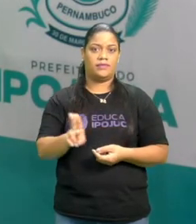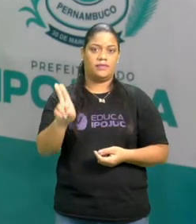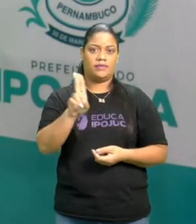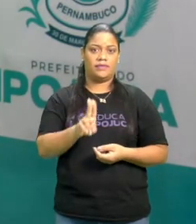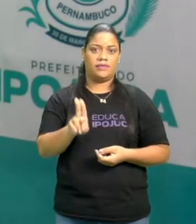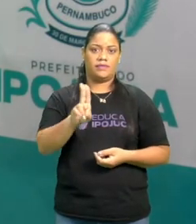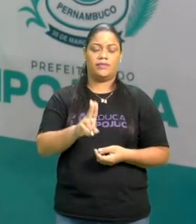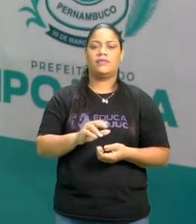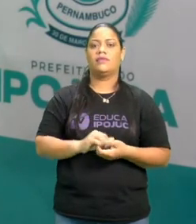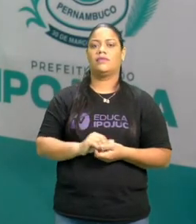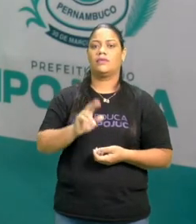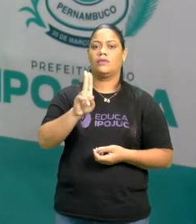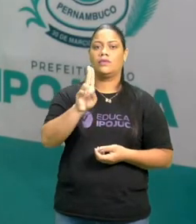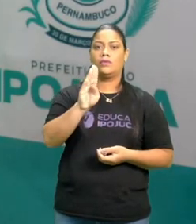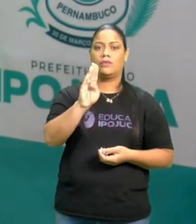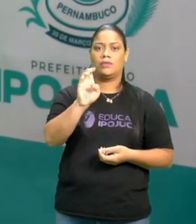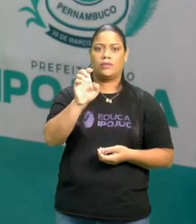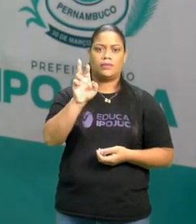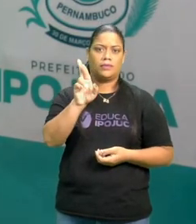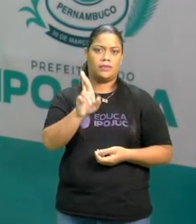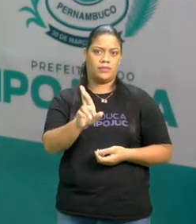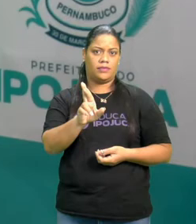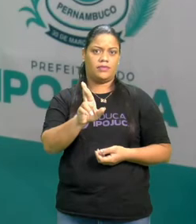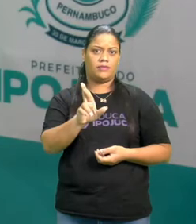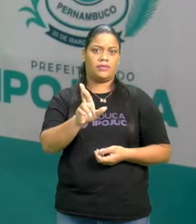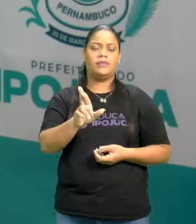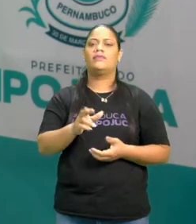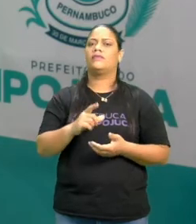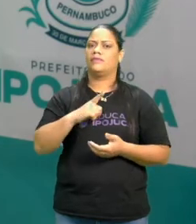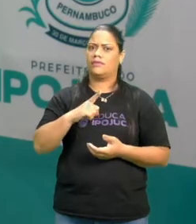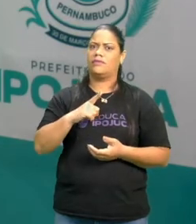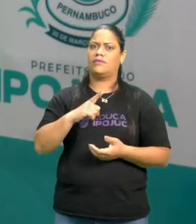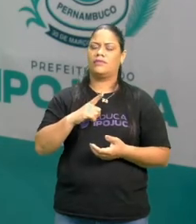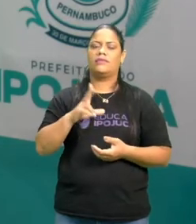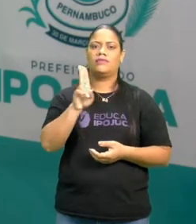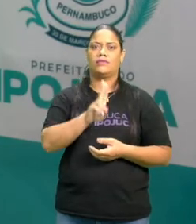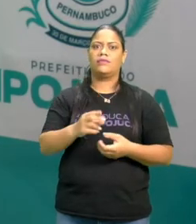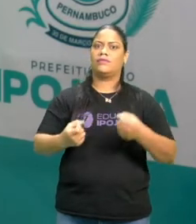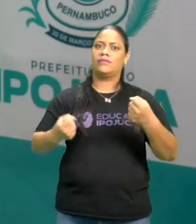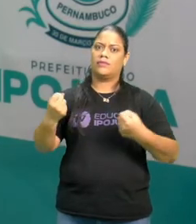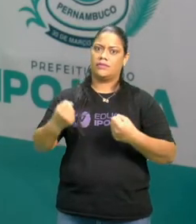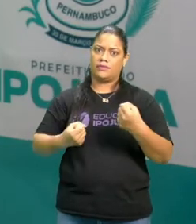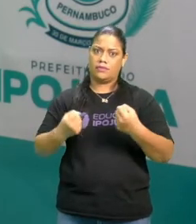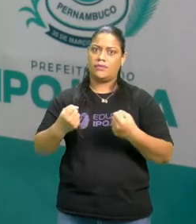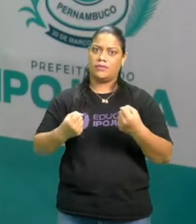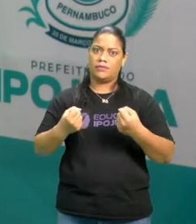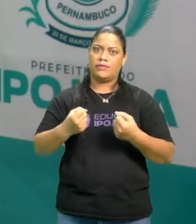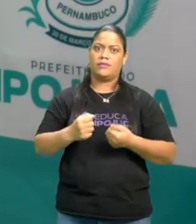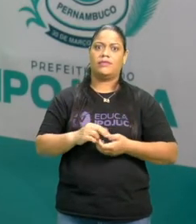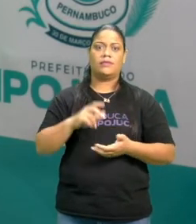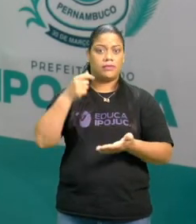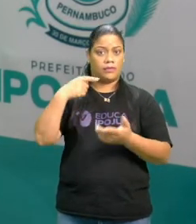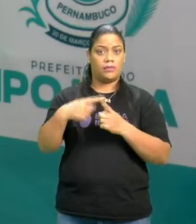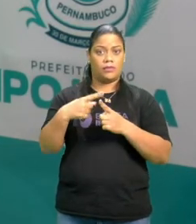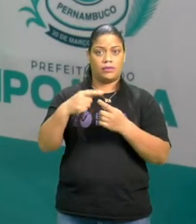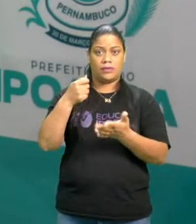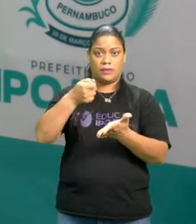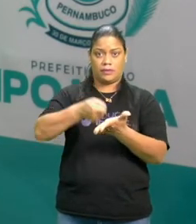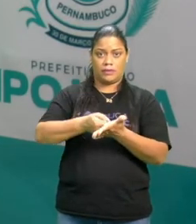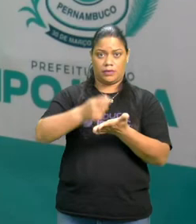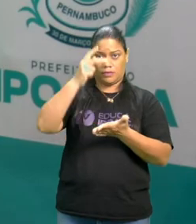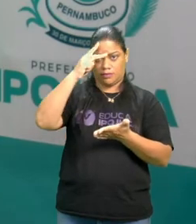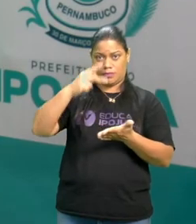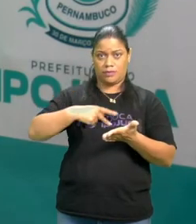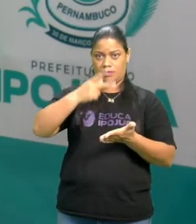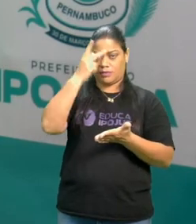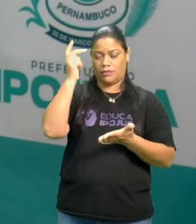pelos Ubers. É uma forma que a gente tem de transporte particular porque é pago pela pessoa que